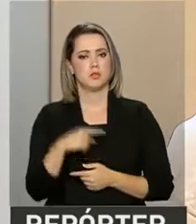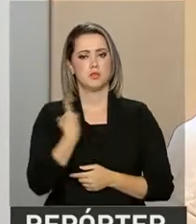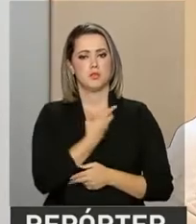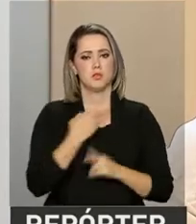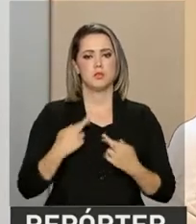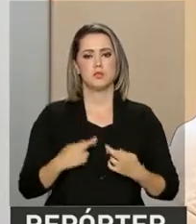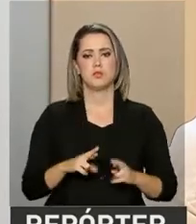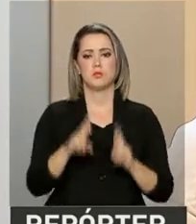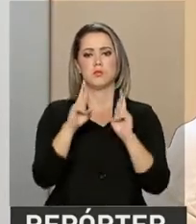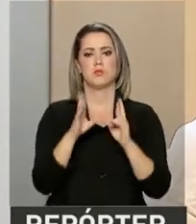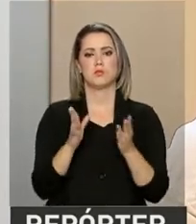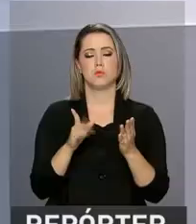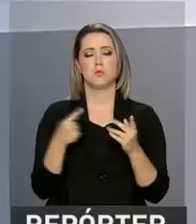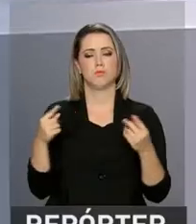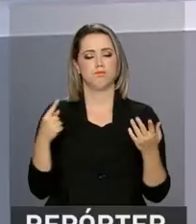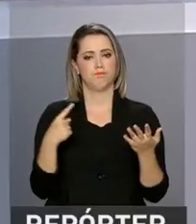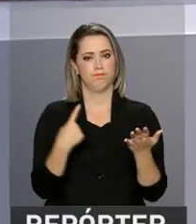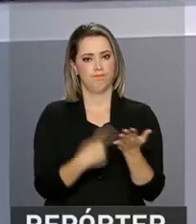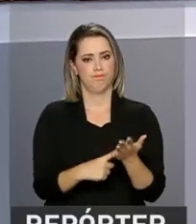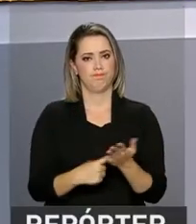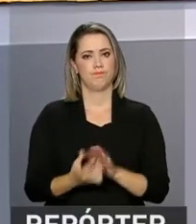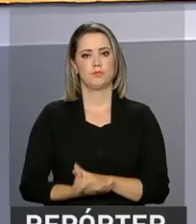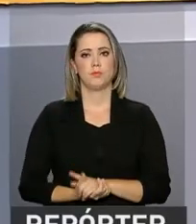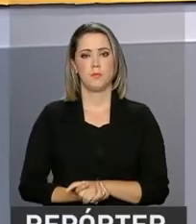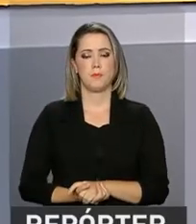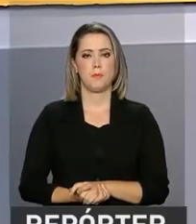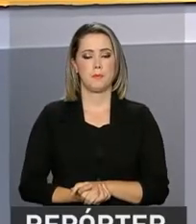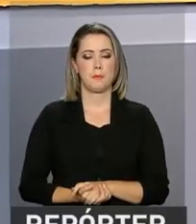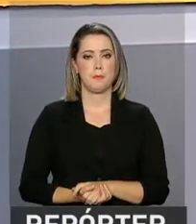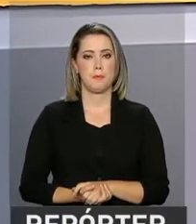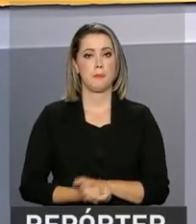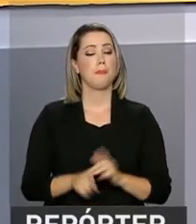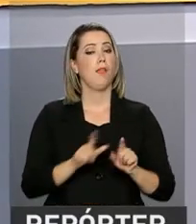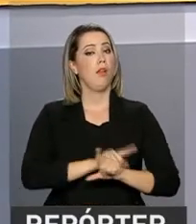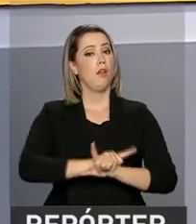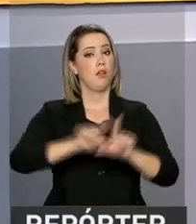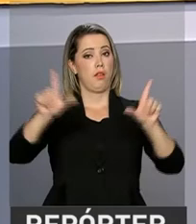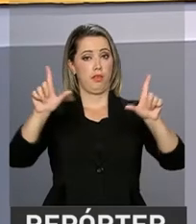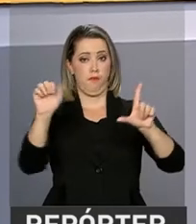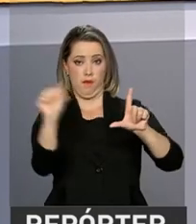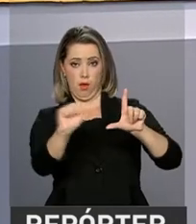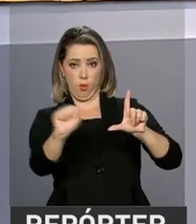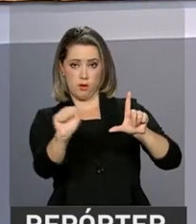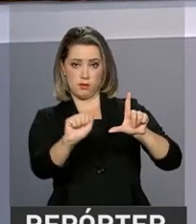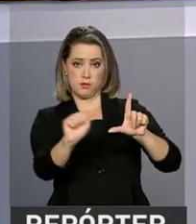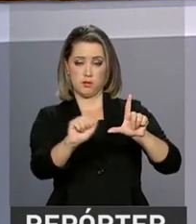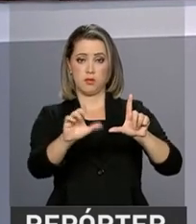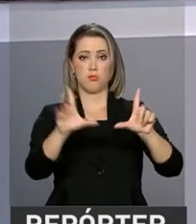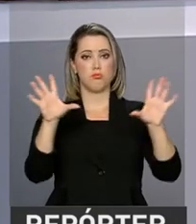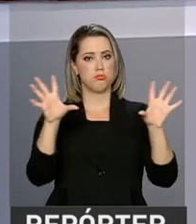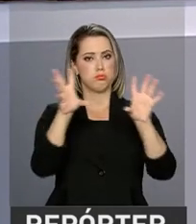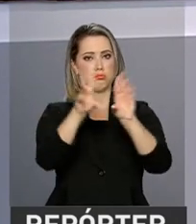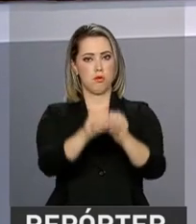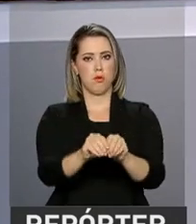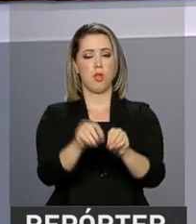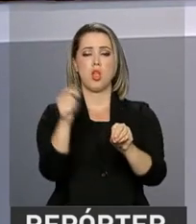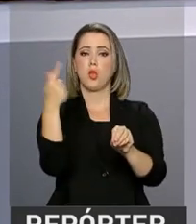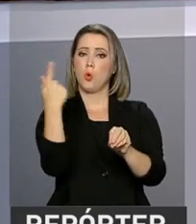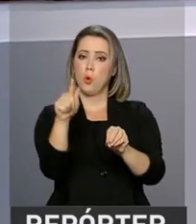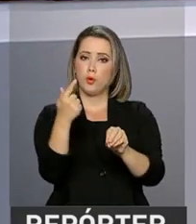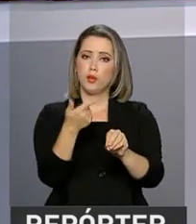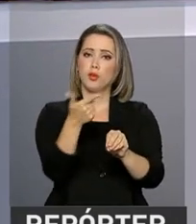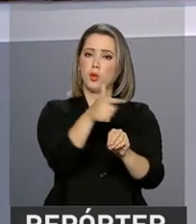bastante adesão. O desligamento da TV analógica na cidade de Goiânia, em mais 28